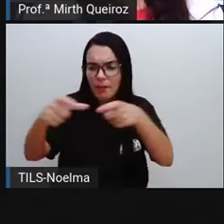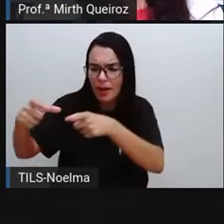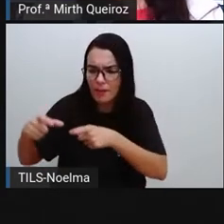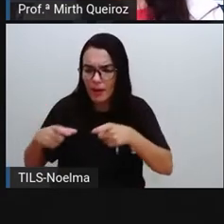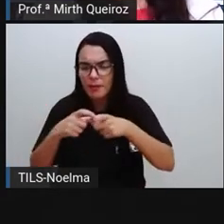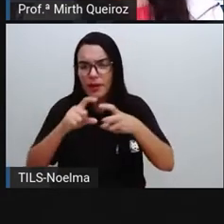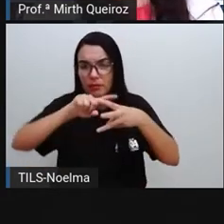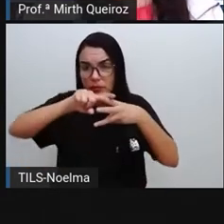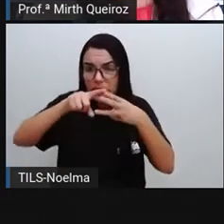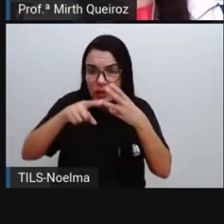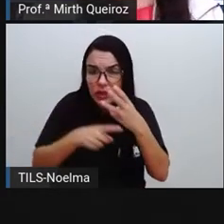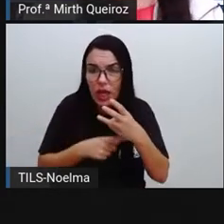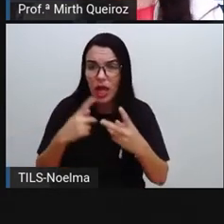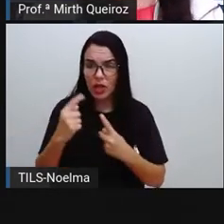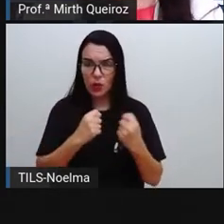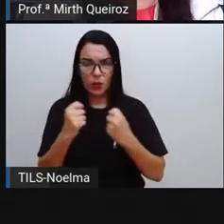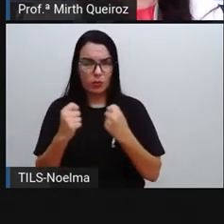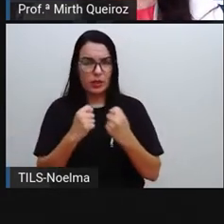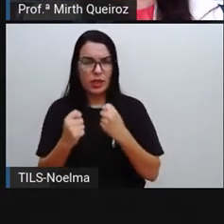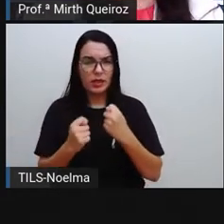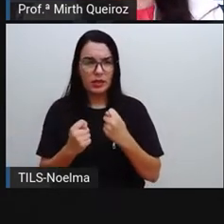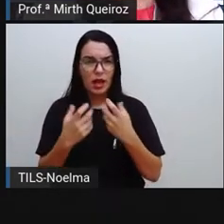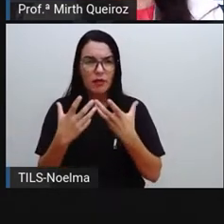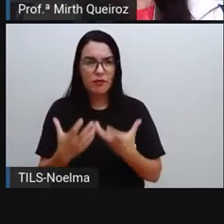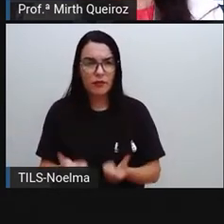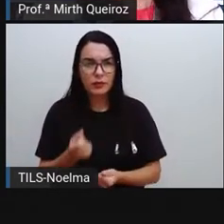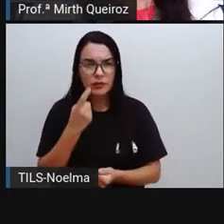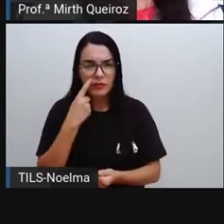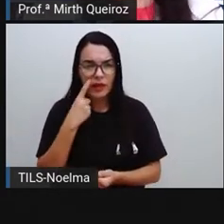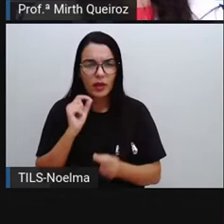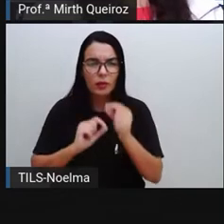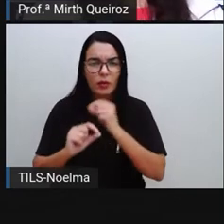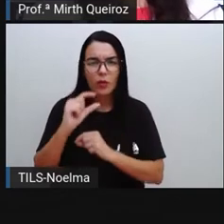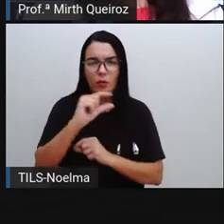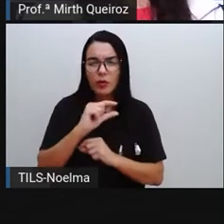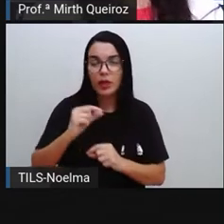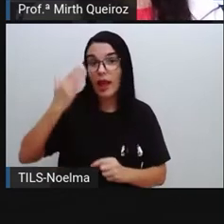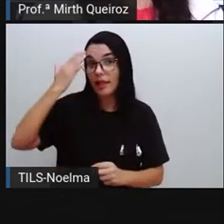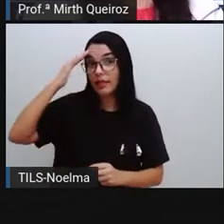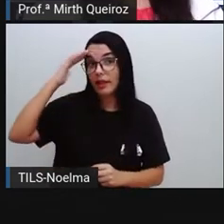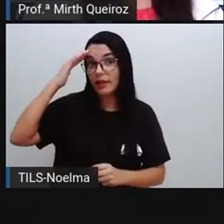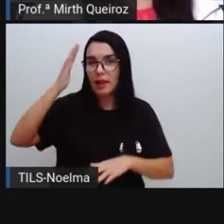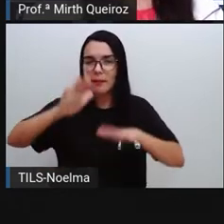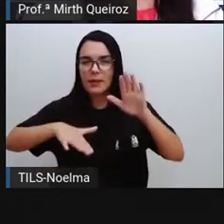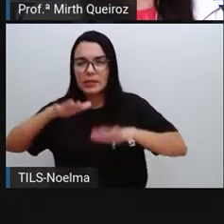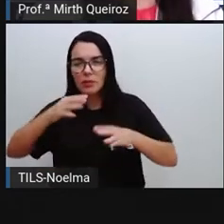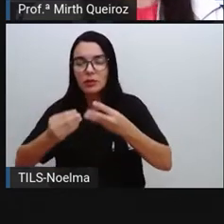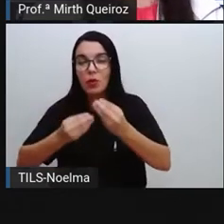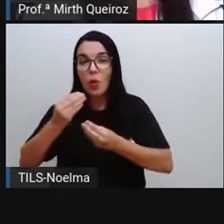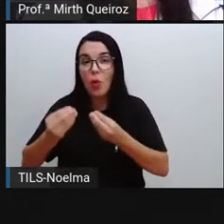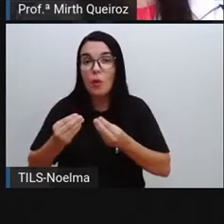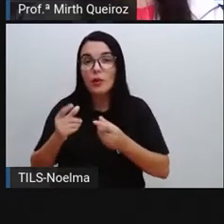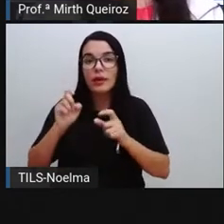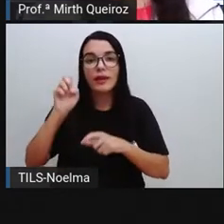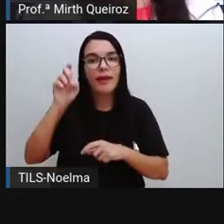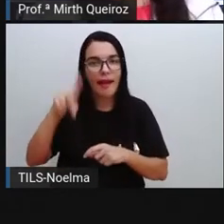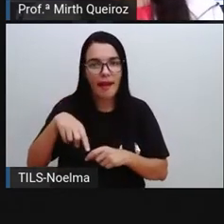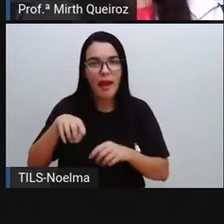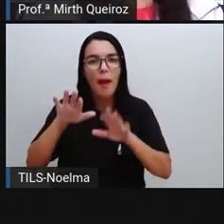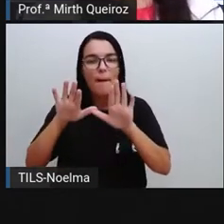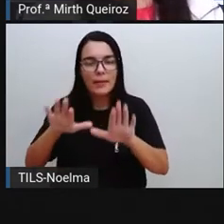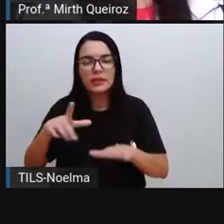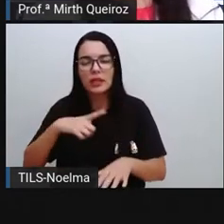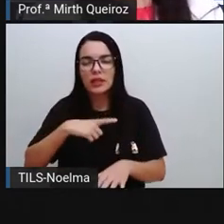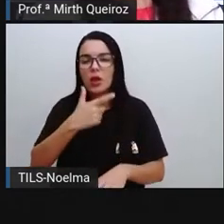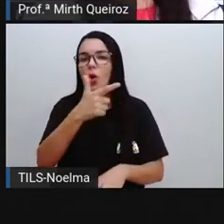da economia? A gente vai ver um pouquinho sobre ele, né? Vai entender mais ou menos como é que eles funcionam. Mas a gente terá outra